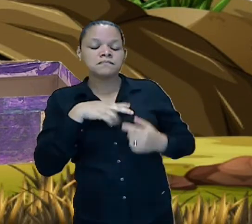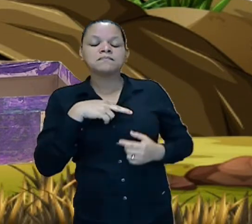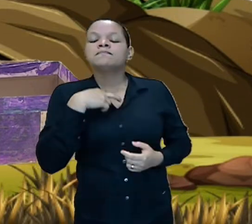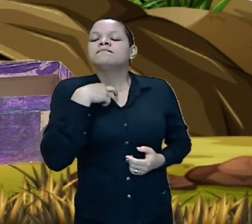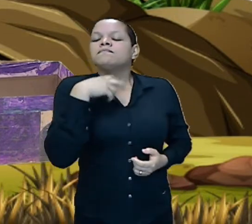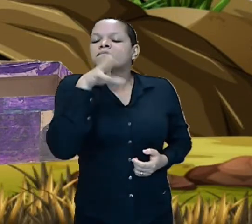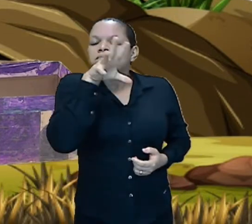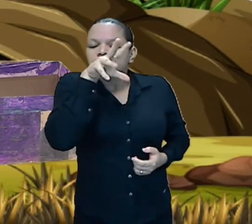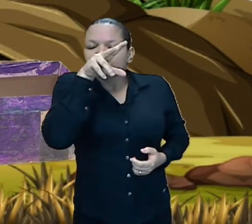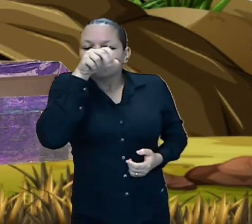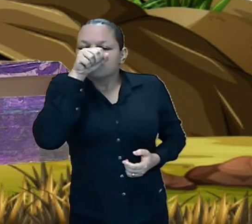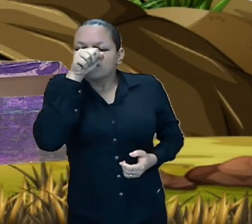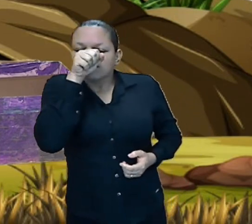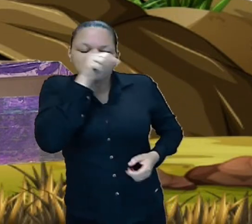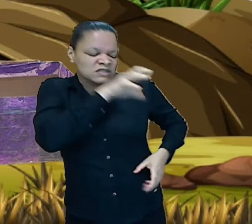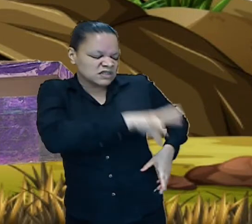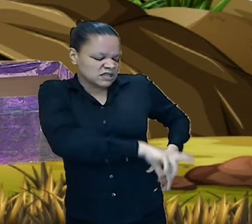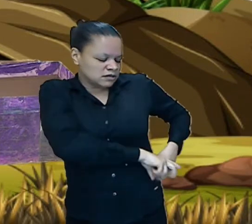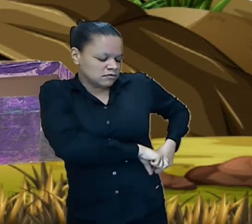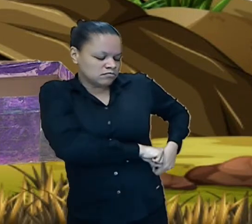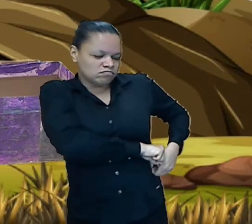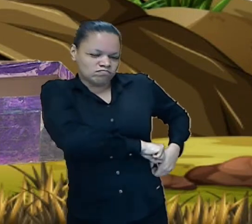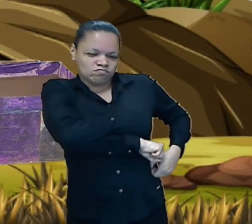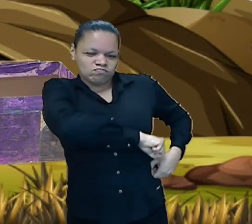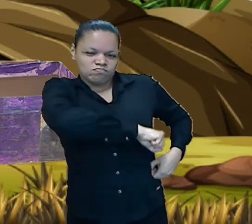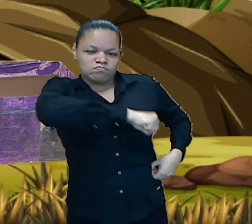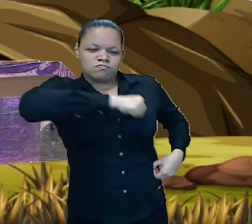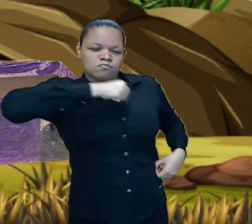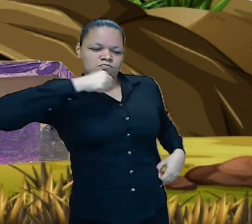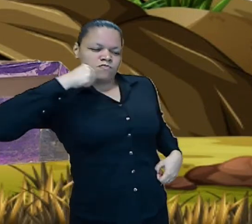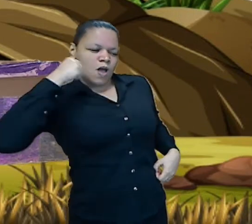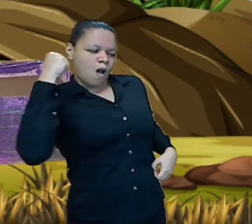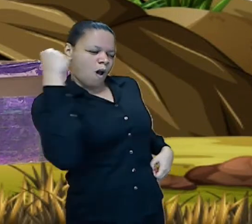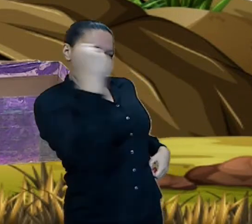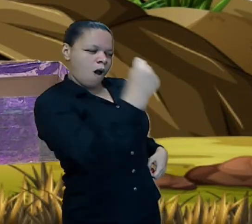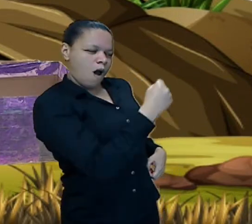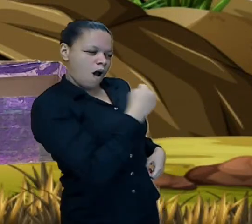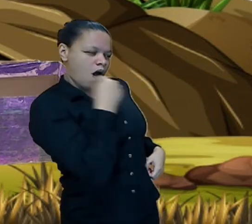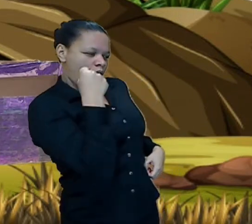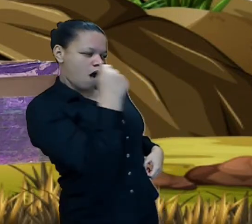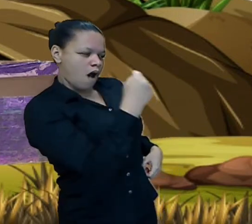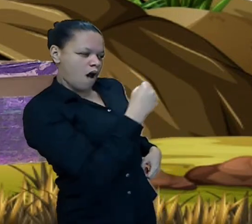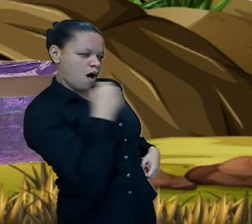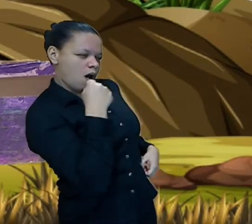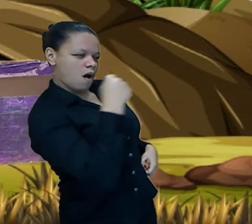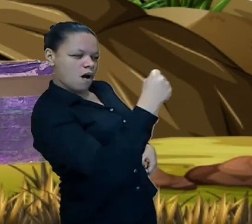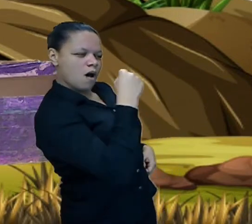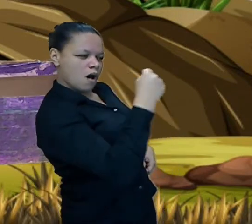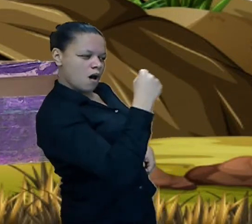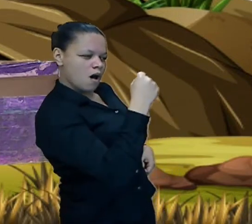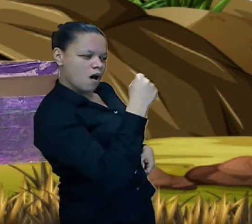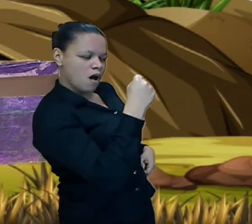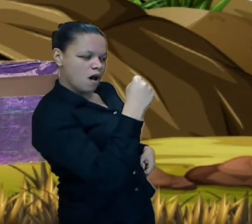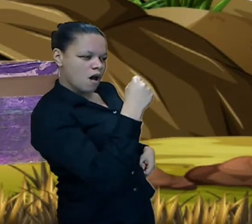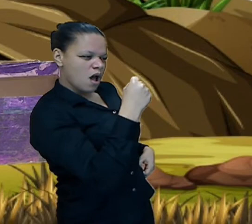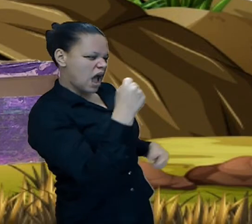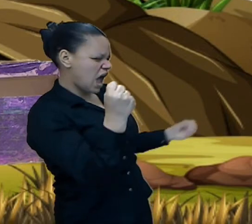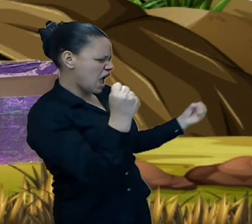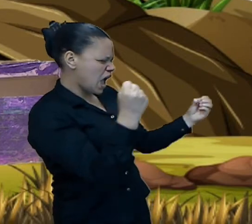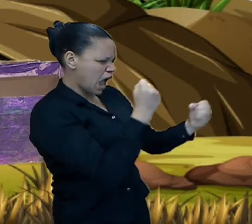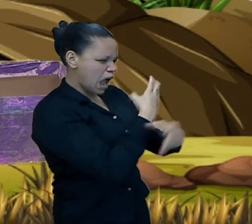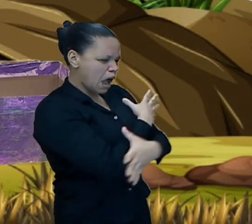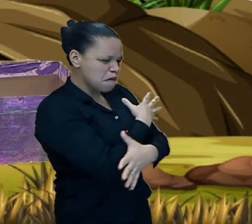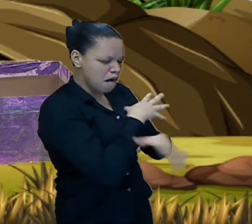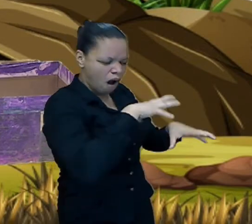apontou para a princesa e disse renda-se monstro monstruoso sua vida de crimes terminou